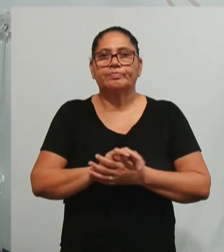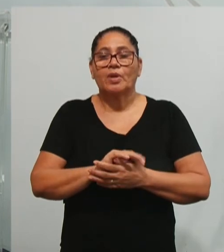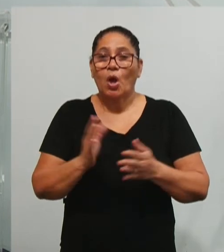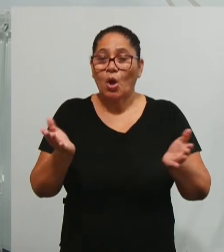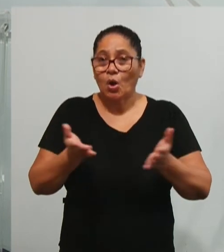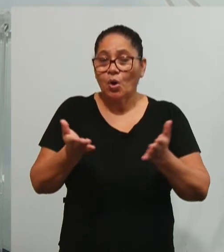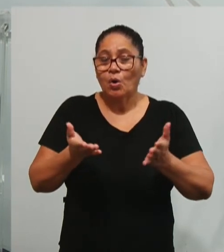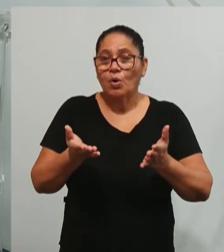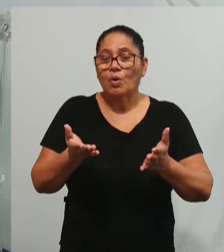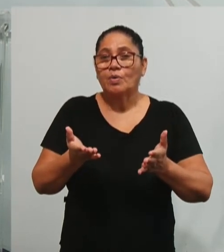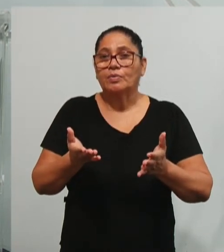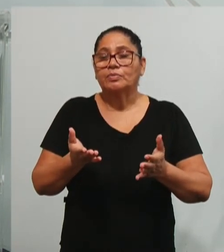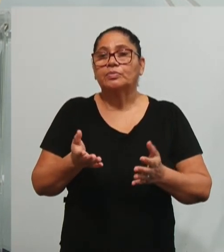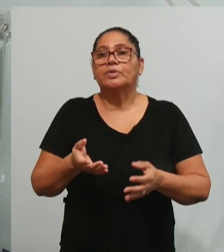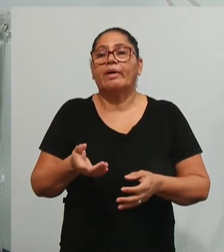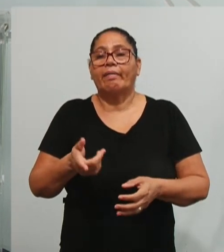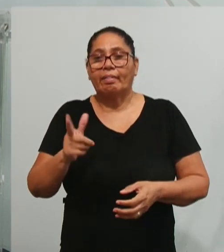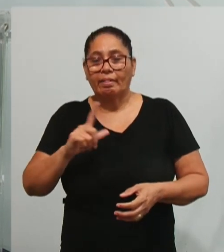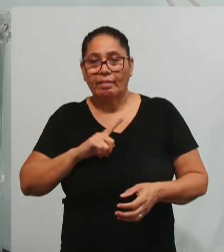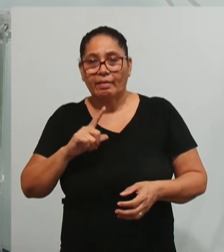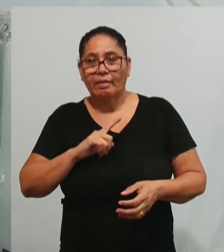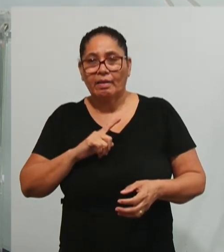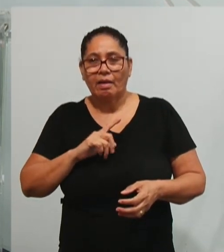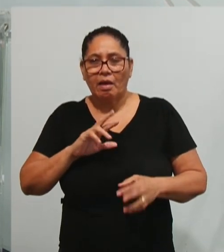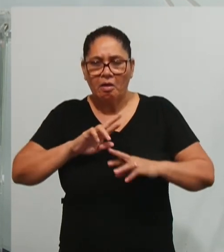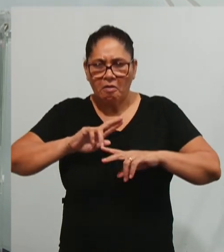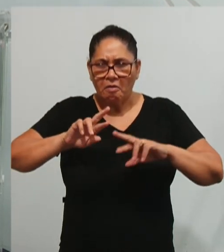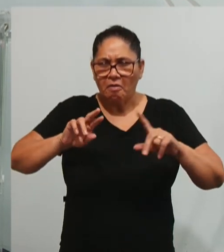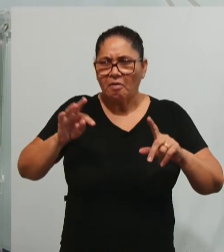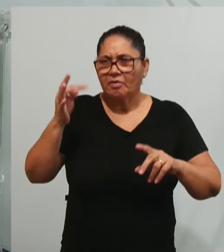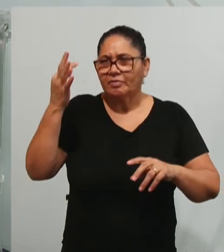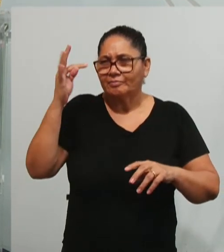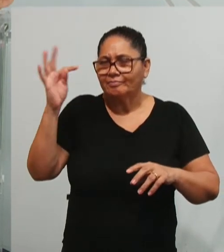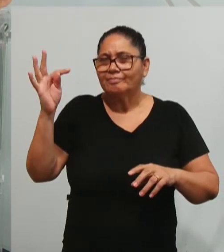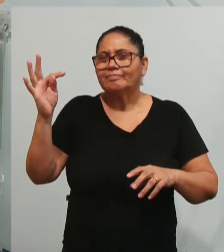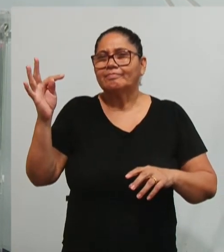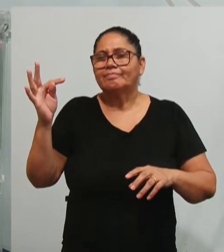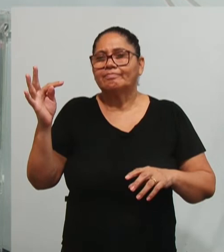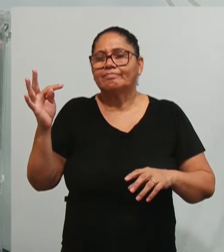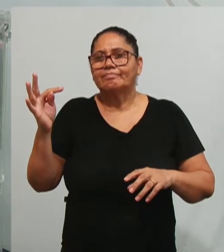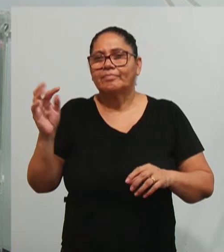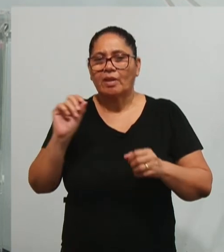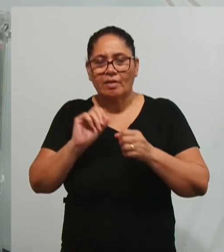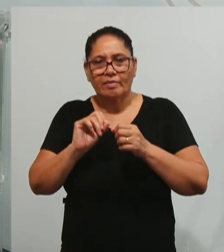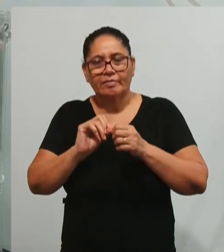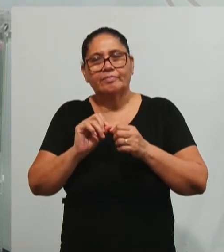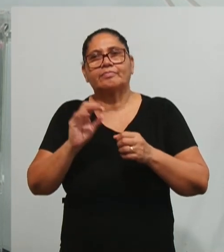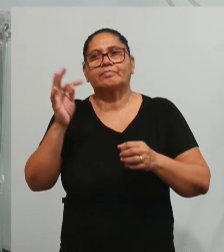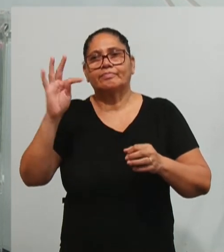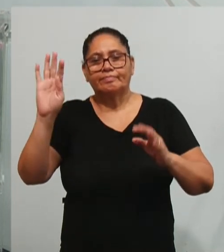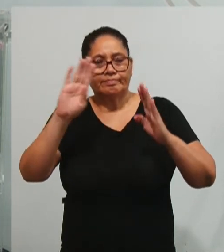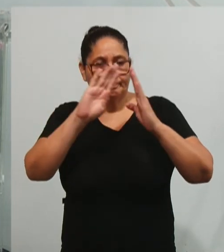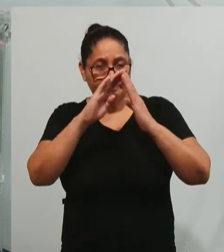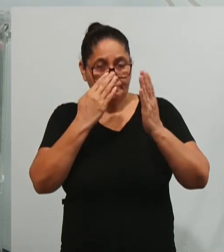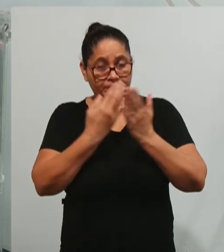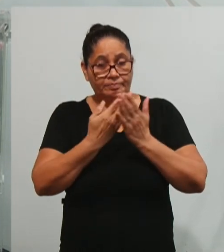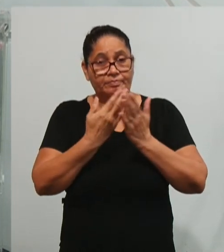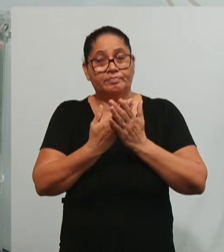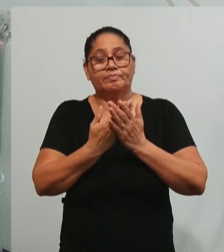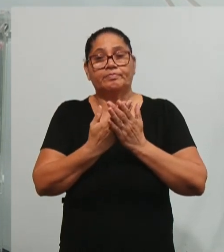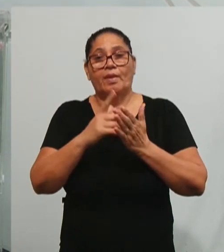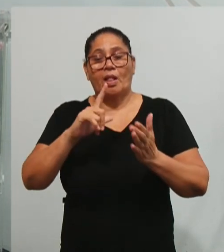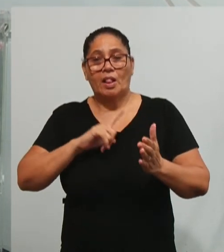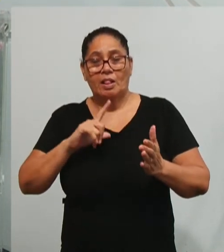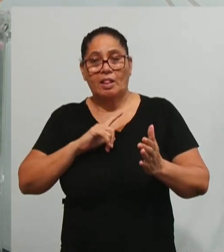Hoje, nós temos já inúmeros teóricos que comungam dessa teoria de que a escola tem a sua